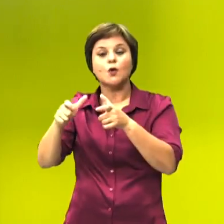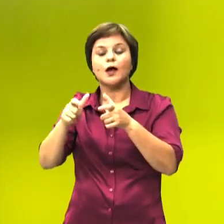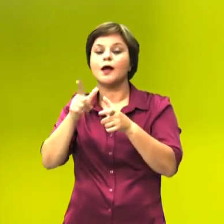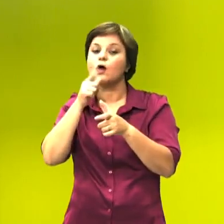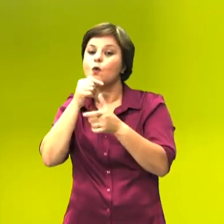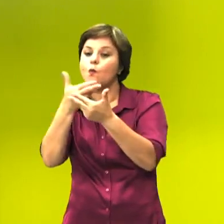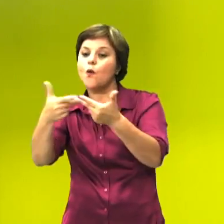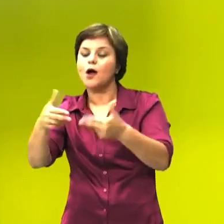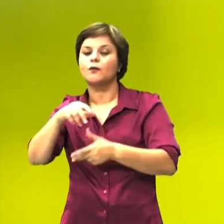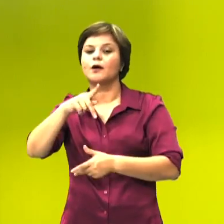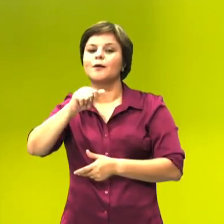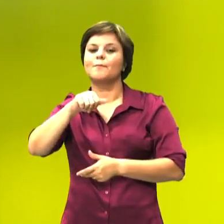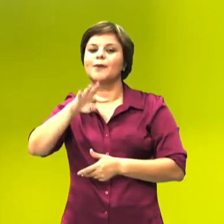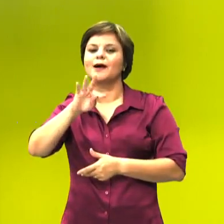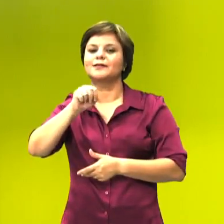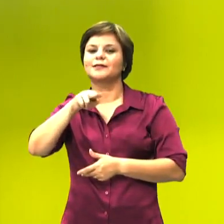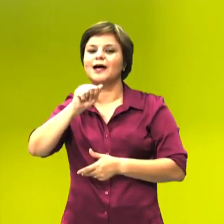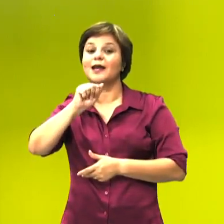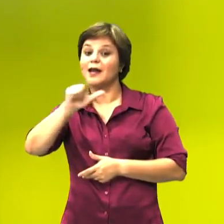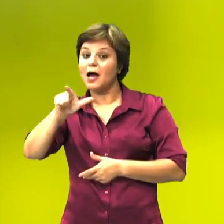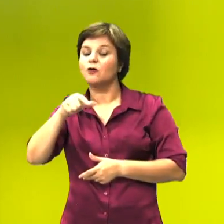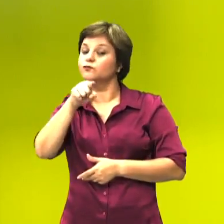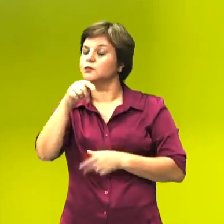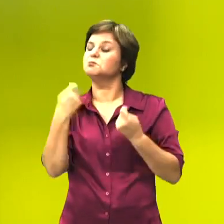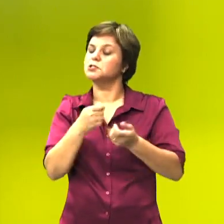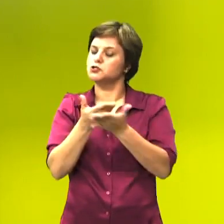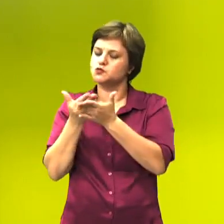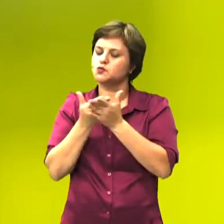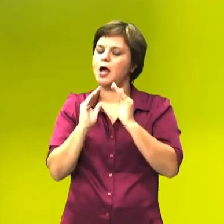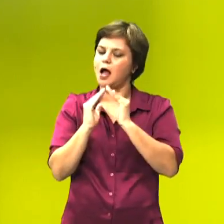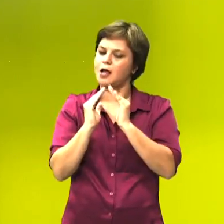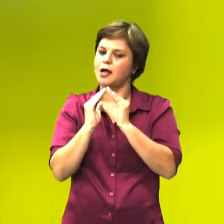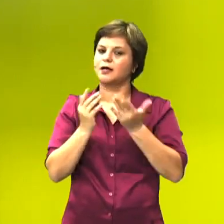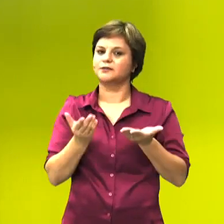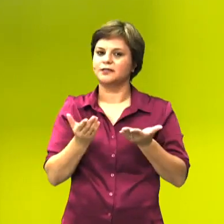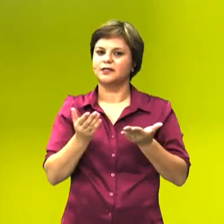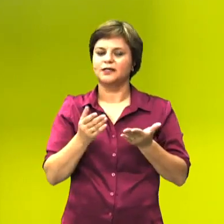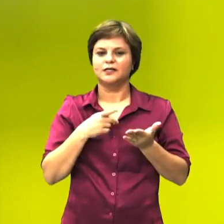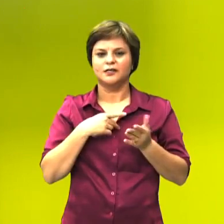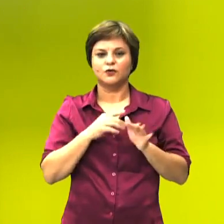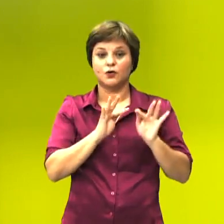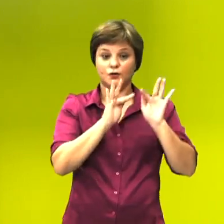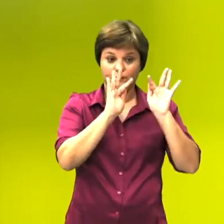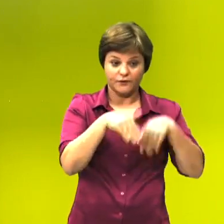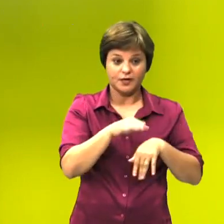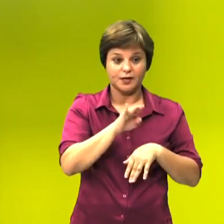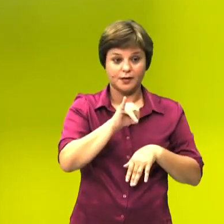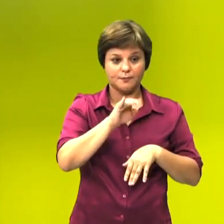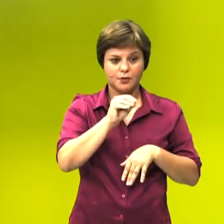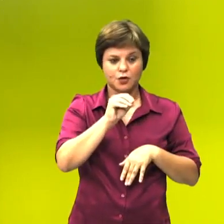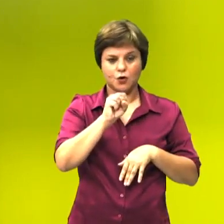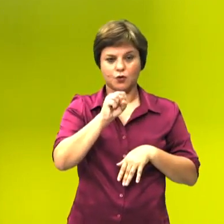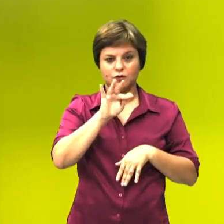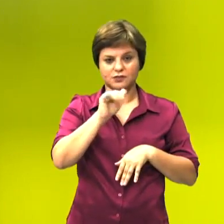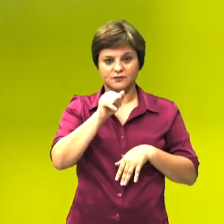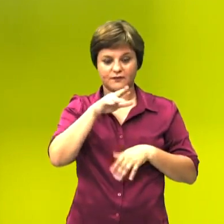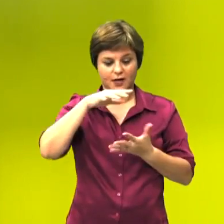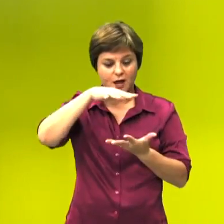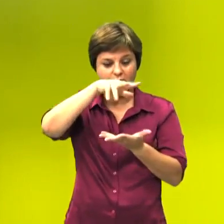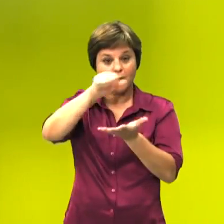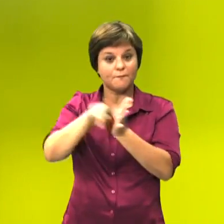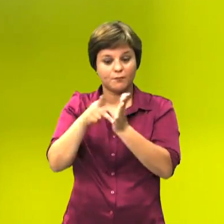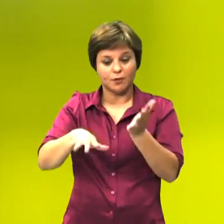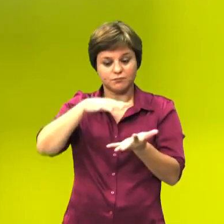deve estudar também aí na sua casa. De biomas, gente fecha com biosfera, que é o próprio planeta